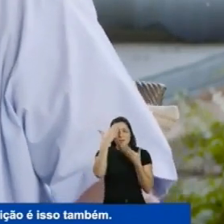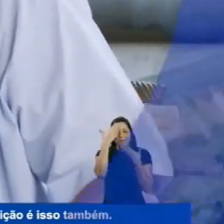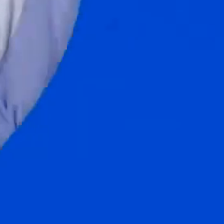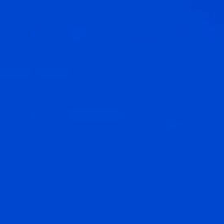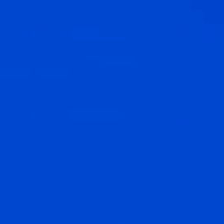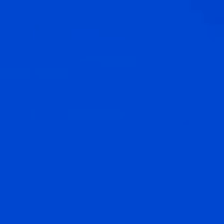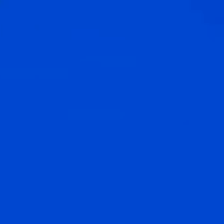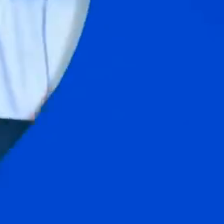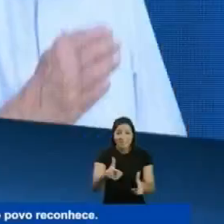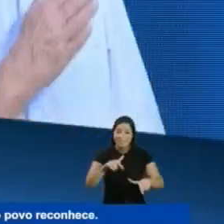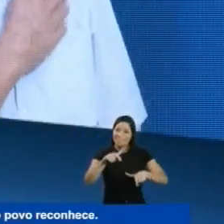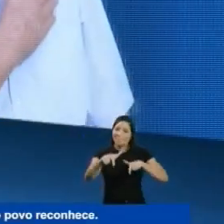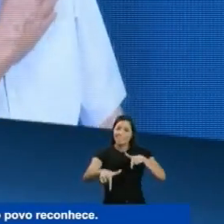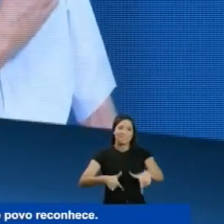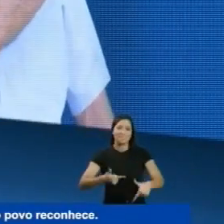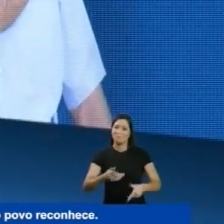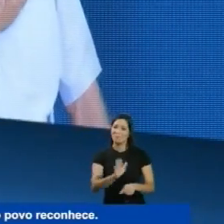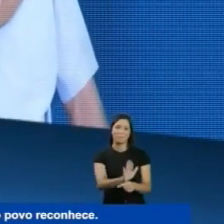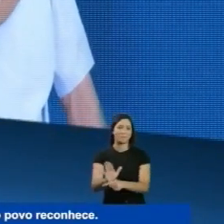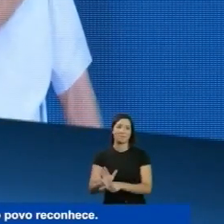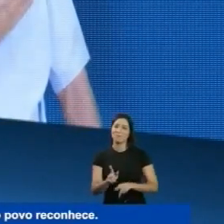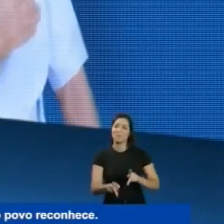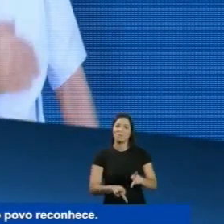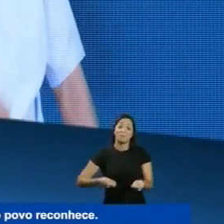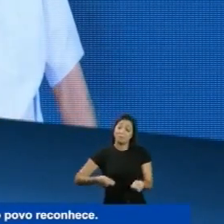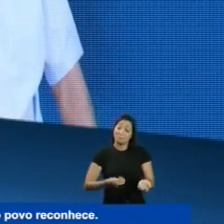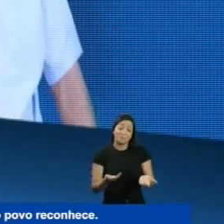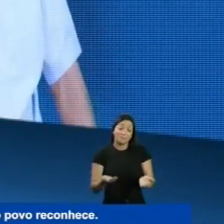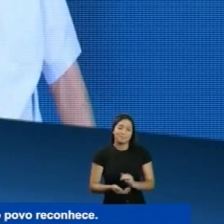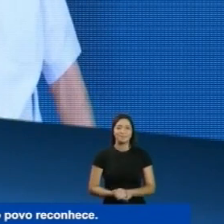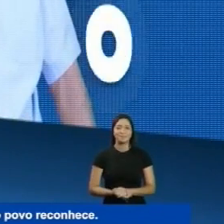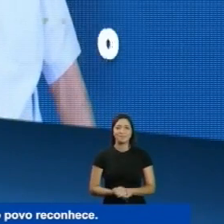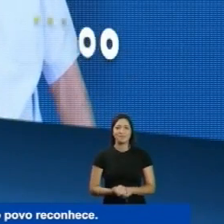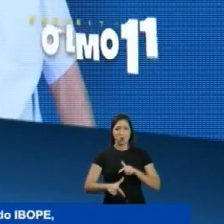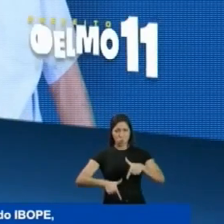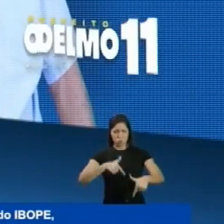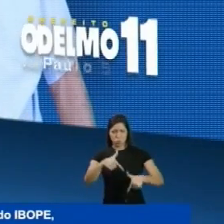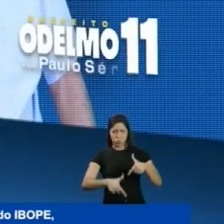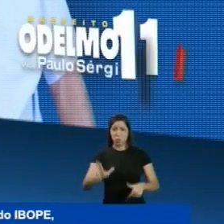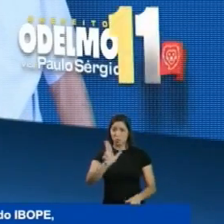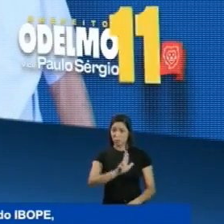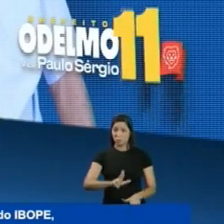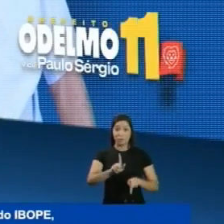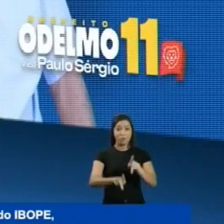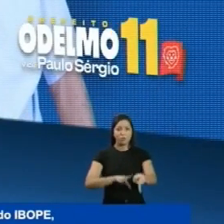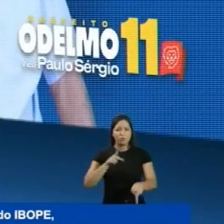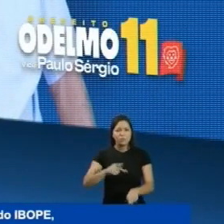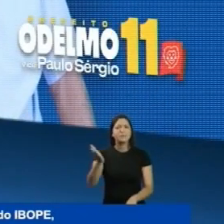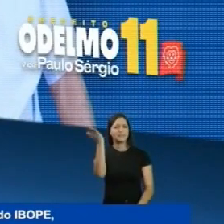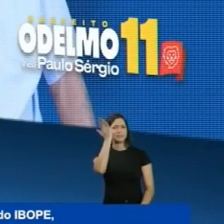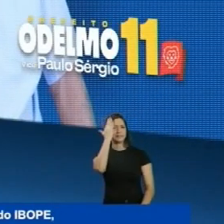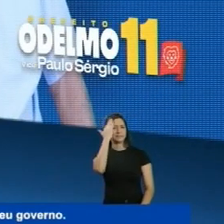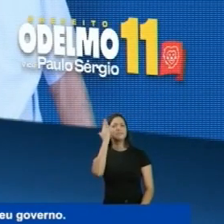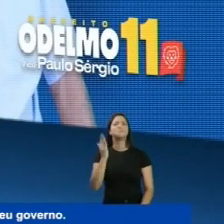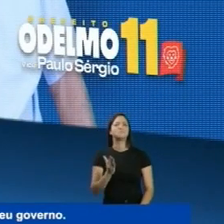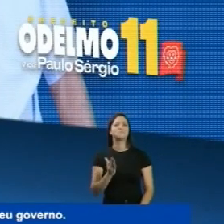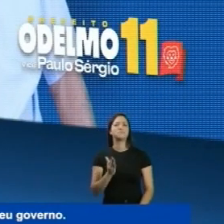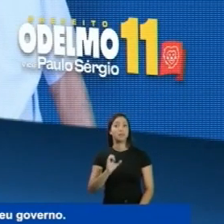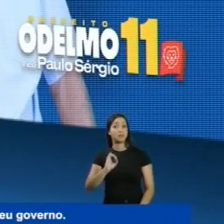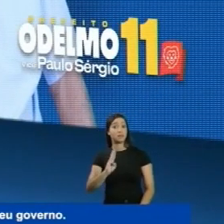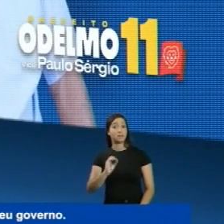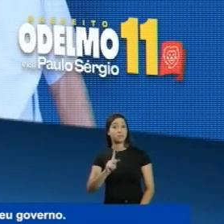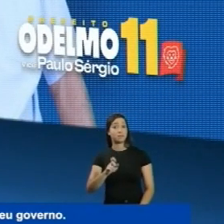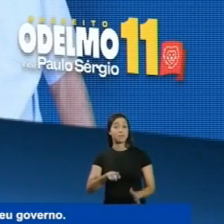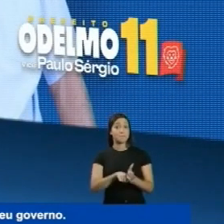isso também Com tanto trabalho para Uberlândia Nosso povo reconhece Segundo pesquisa independente do Ibope Odelmo tem